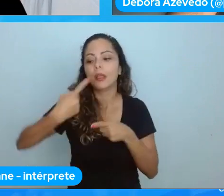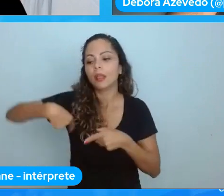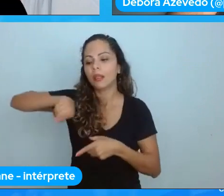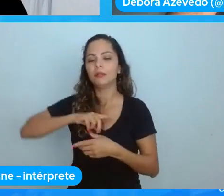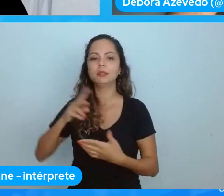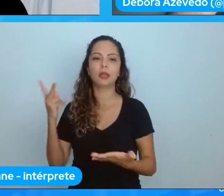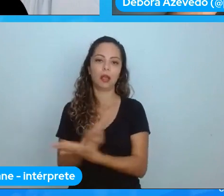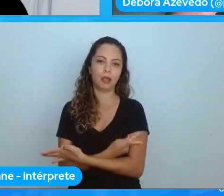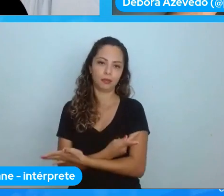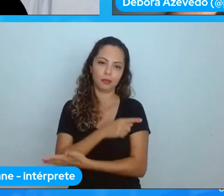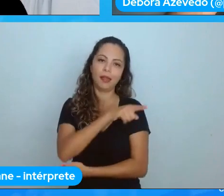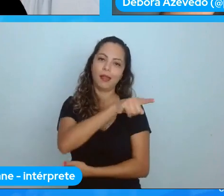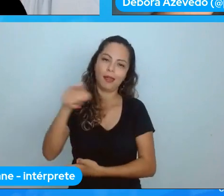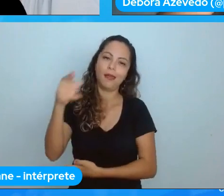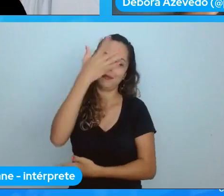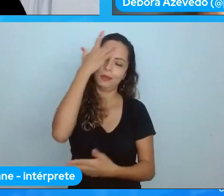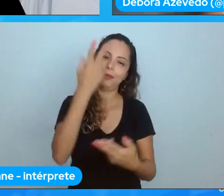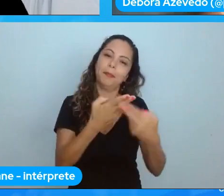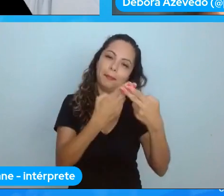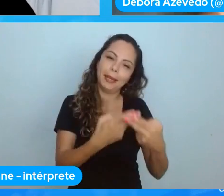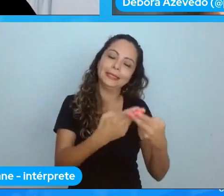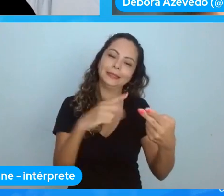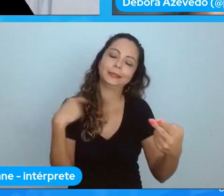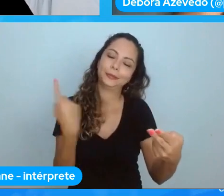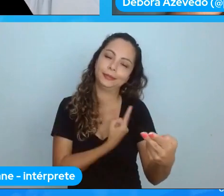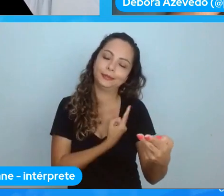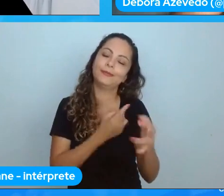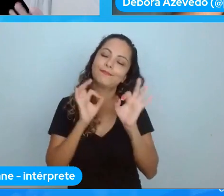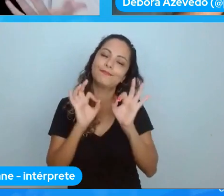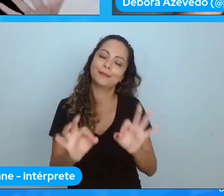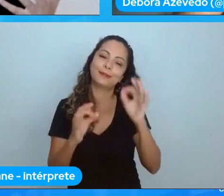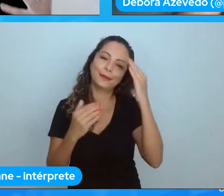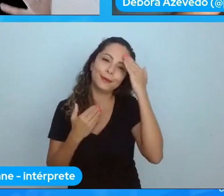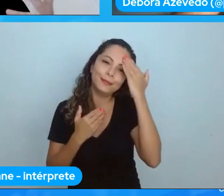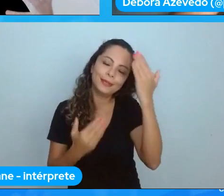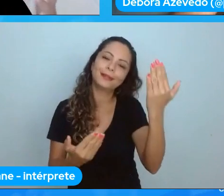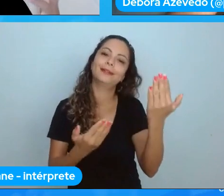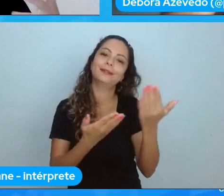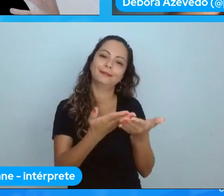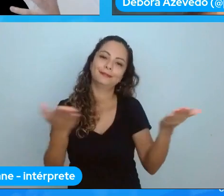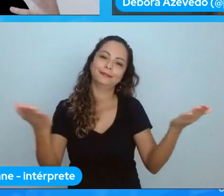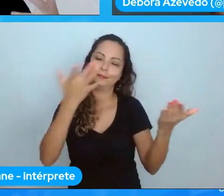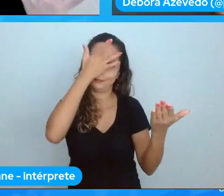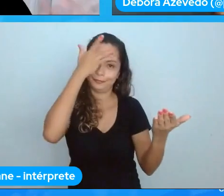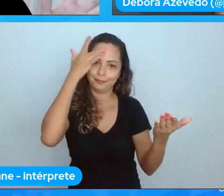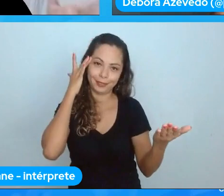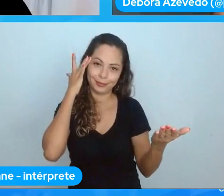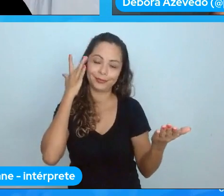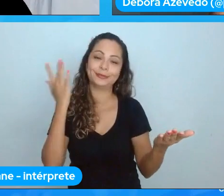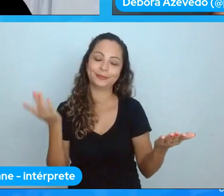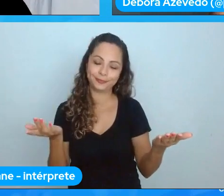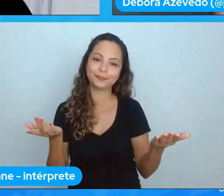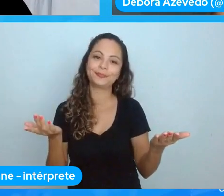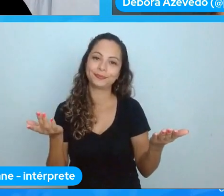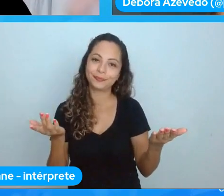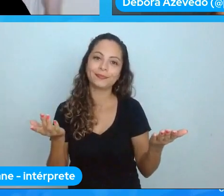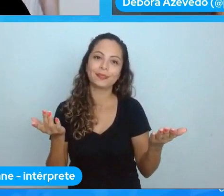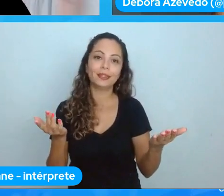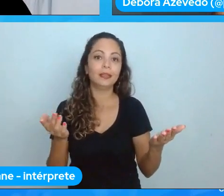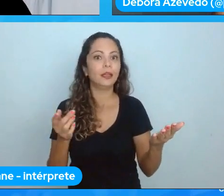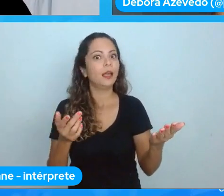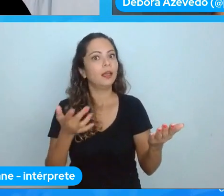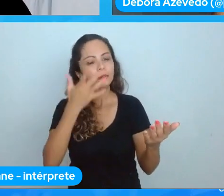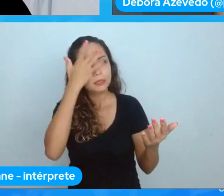foram pacientes então eu acho que eu quero eu tenho uma gratidão muito grande por essas pessoas que em algum momento pararam